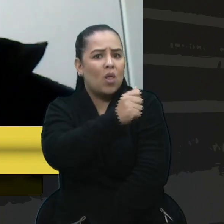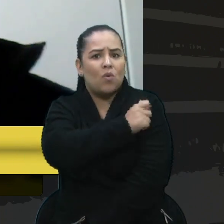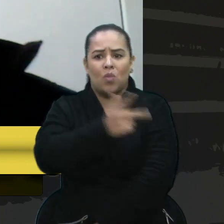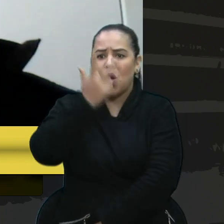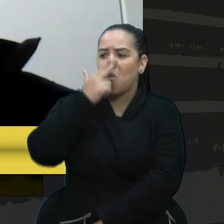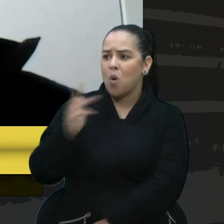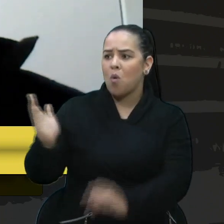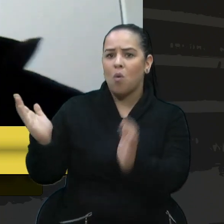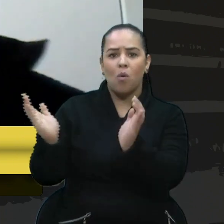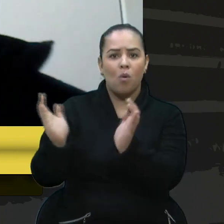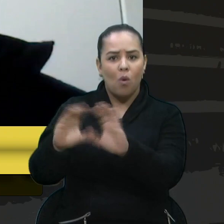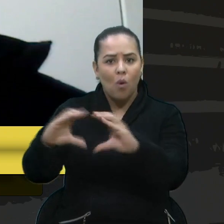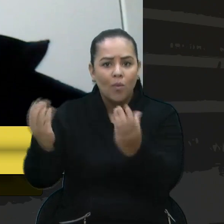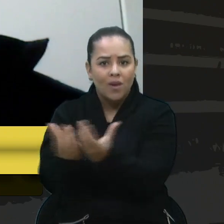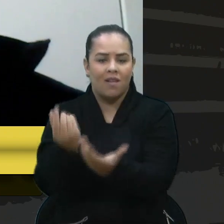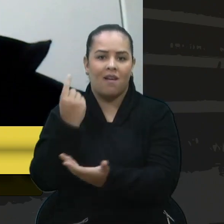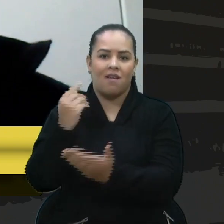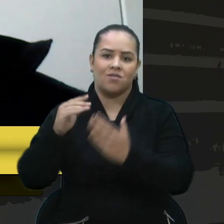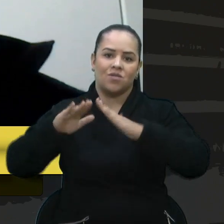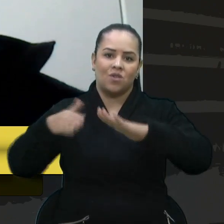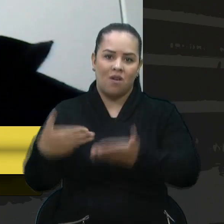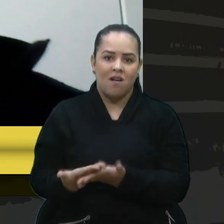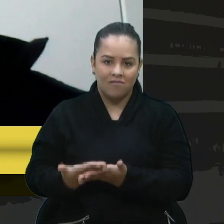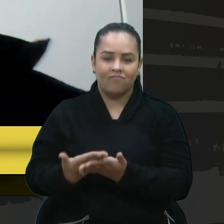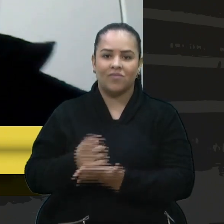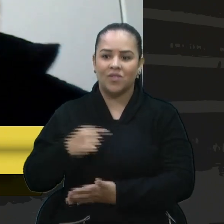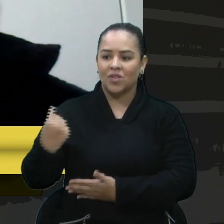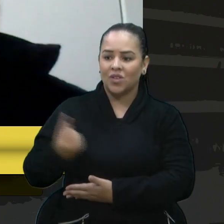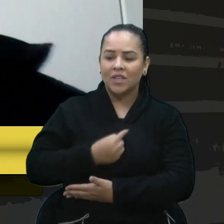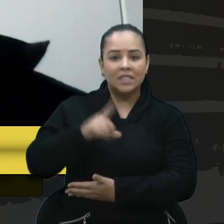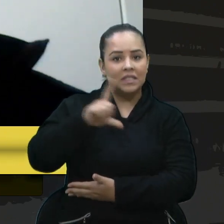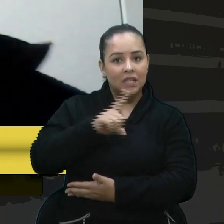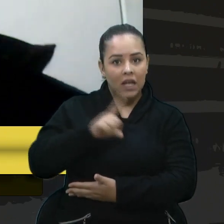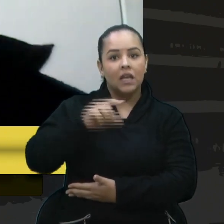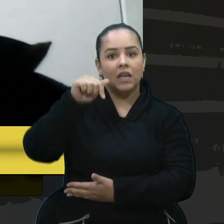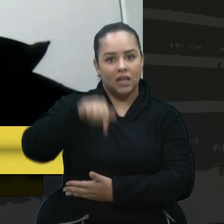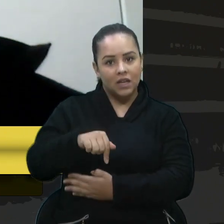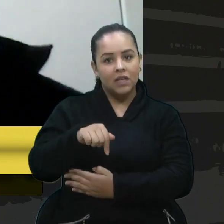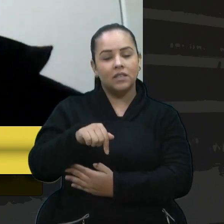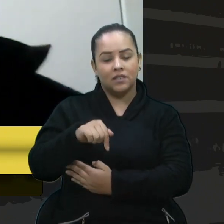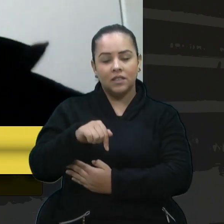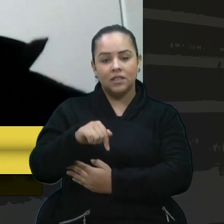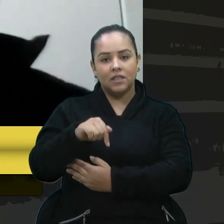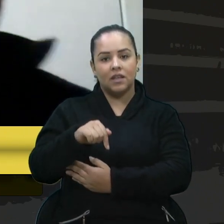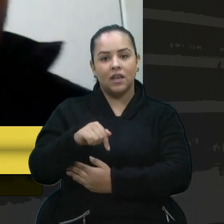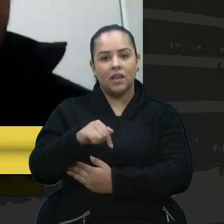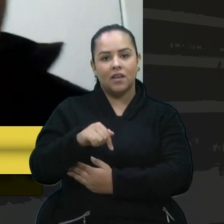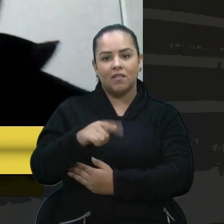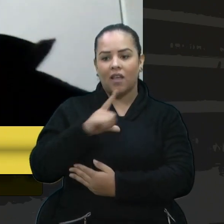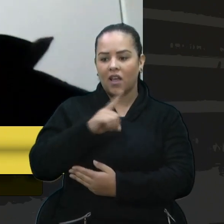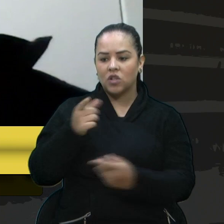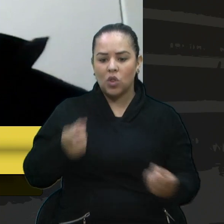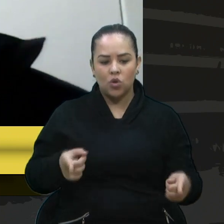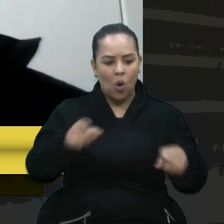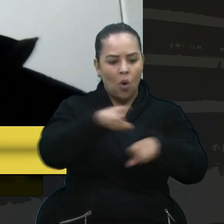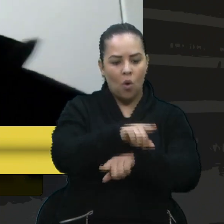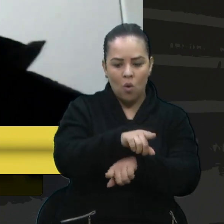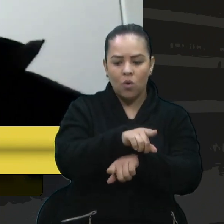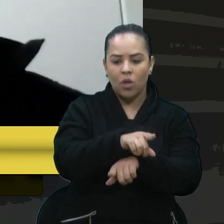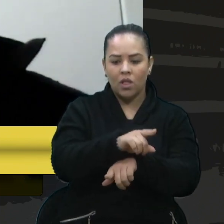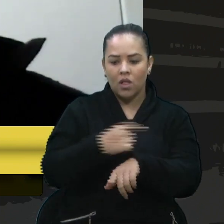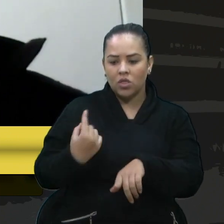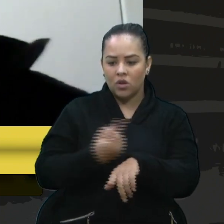nós temos aqui nessa casa e apresentamos divergências em vários momentos, por exemplo, sobre o retorno,